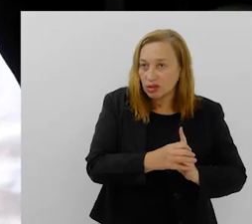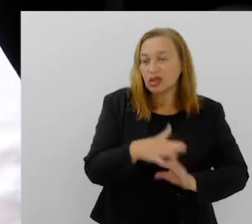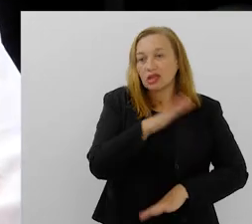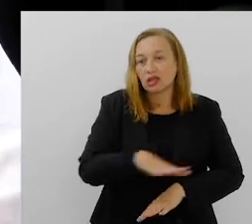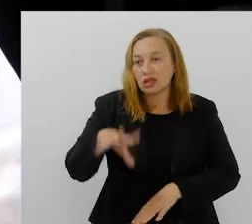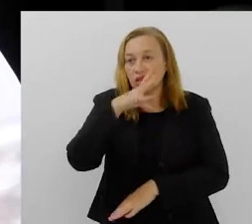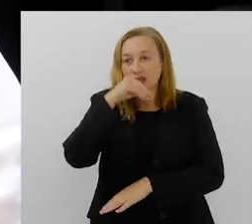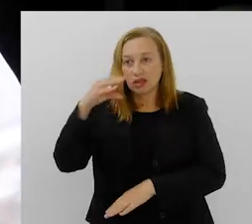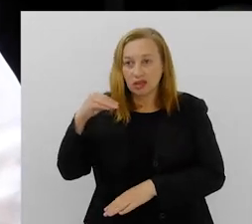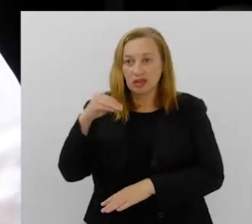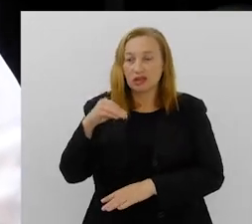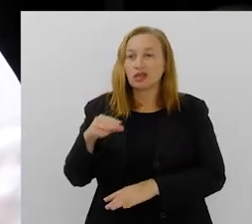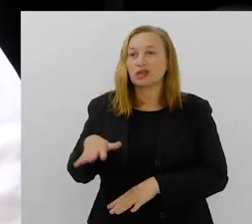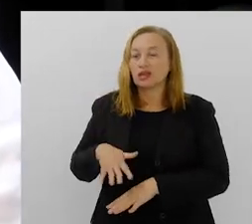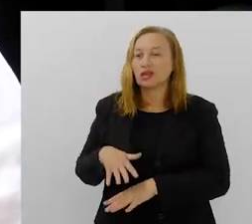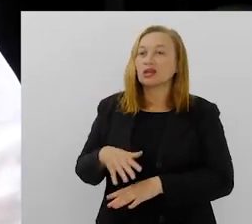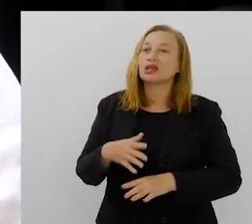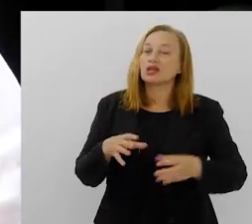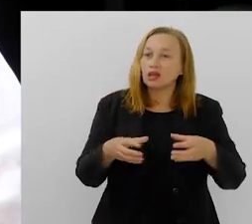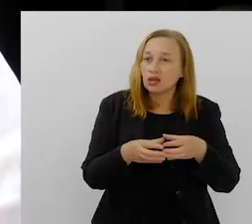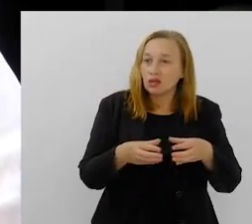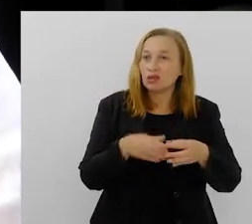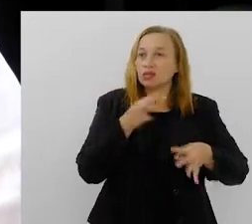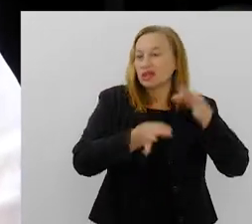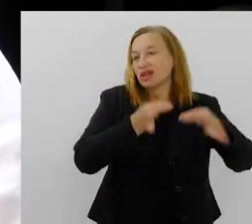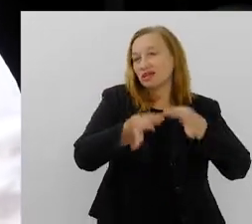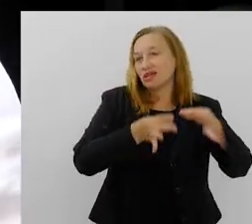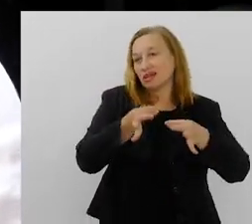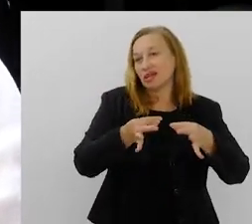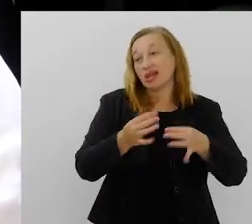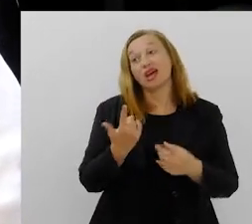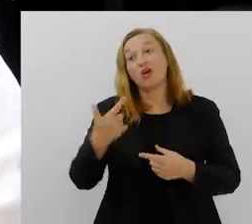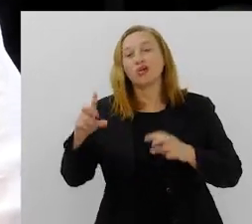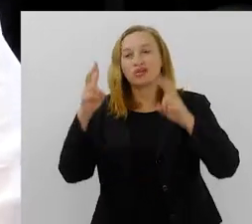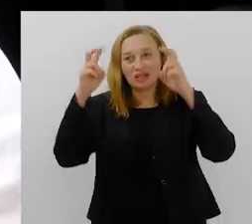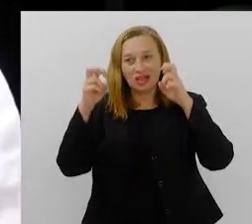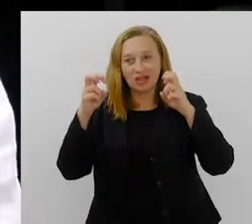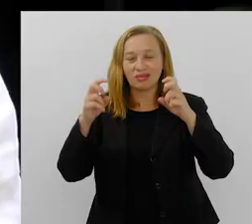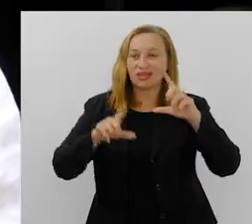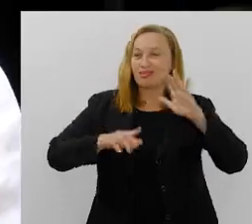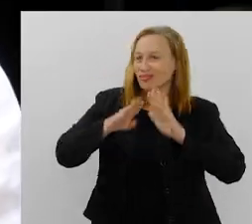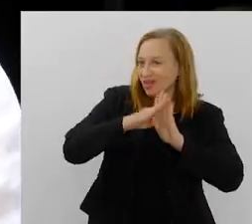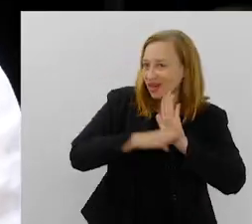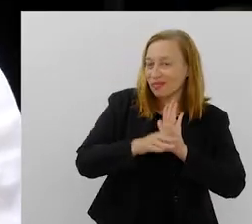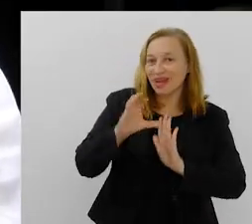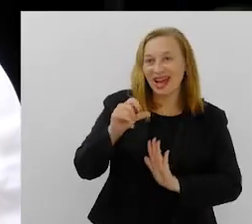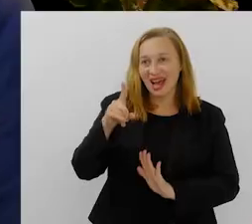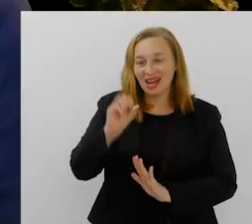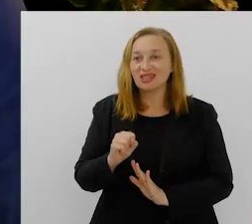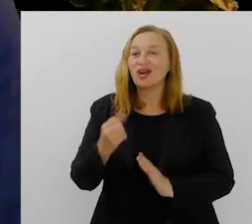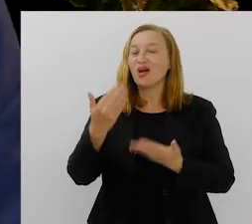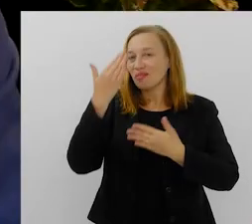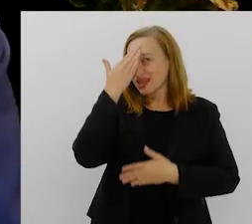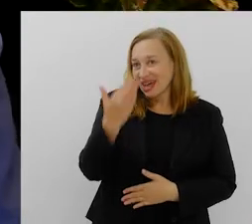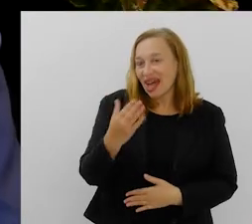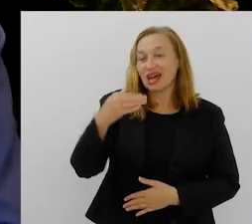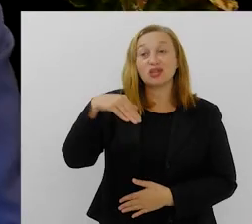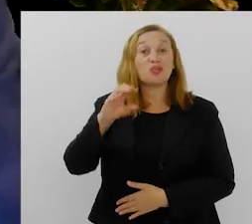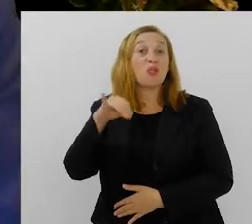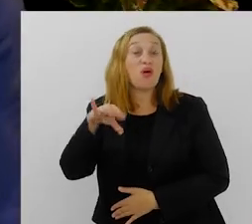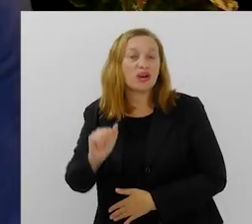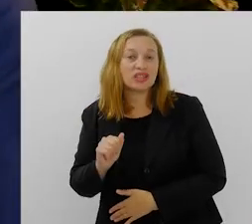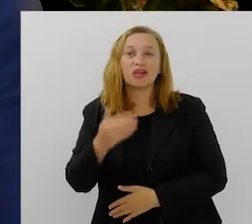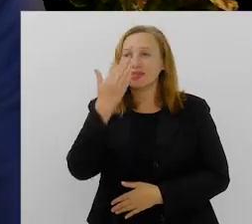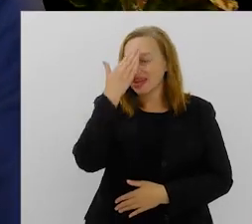acolhimento de crianças e adolescentes em comunidades terapêuticas, e aí esse seria um outro tema de programa, Carlos. Muito bem. Muito obrigado,